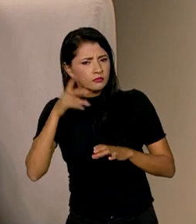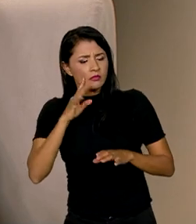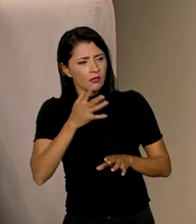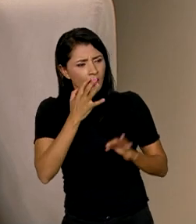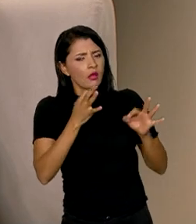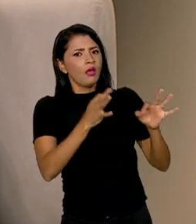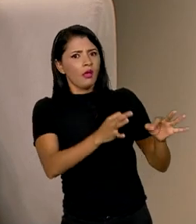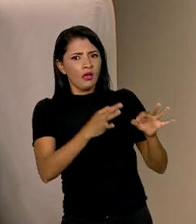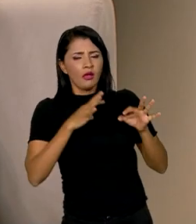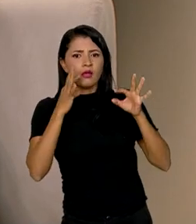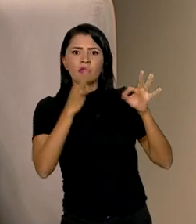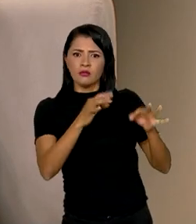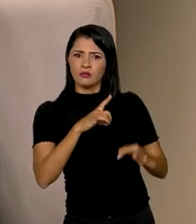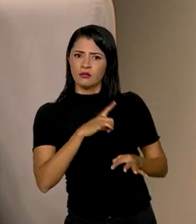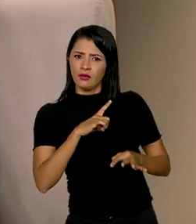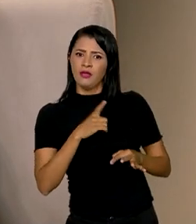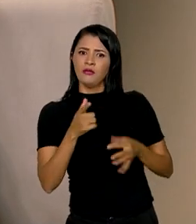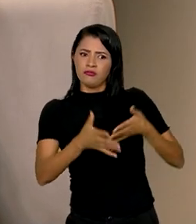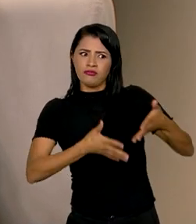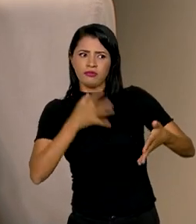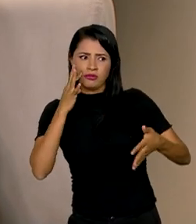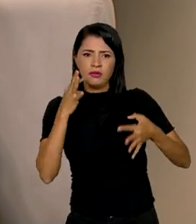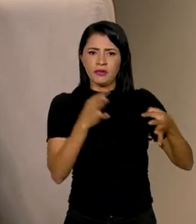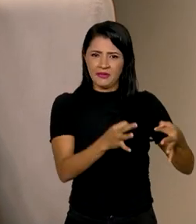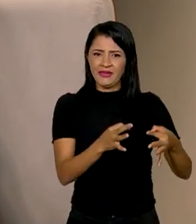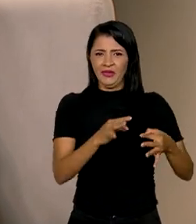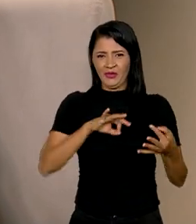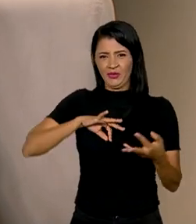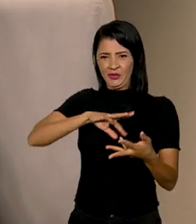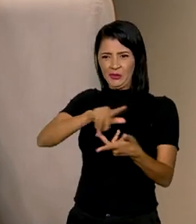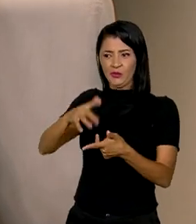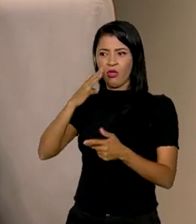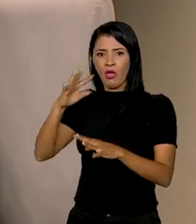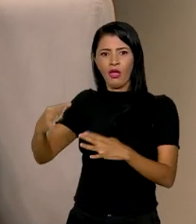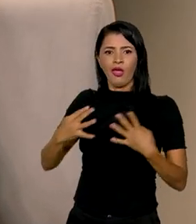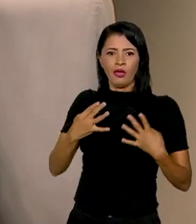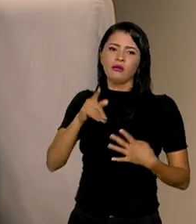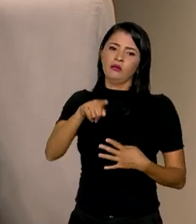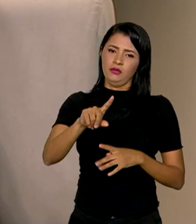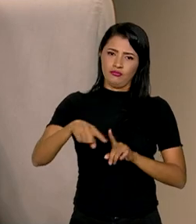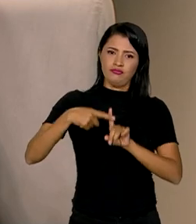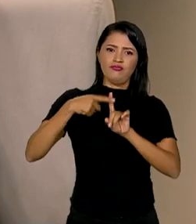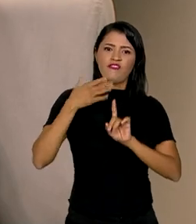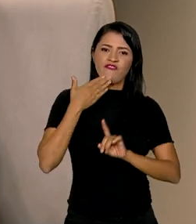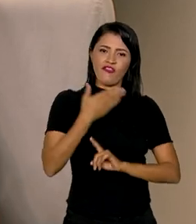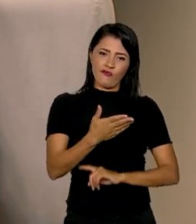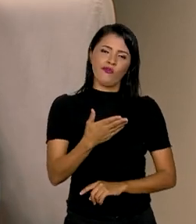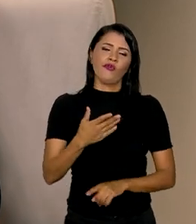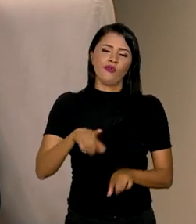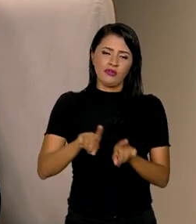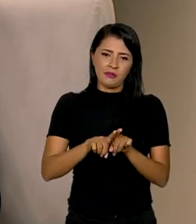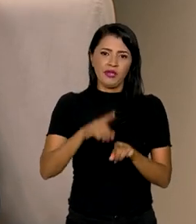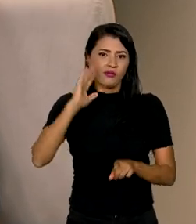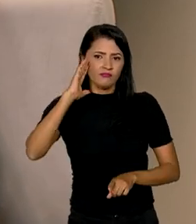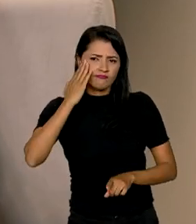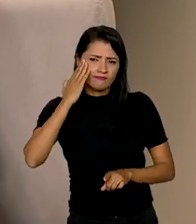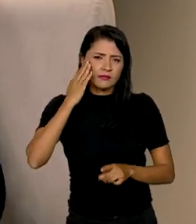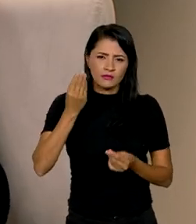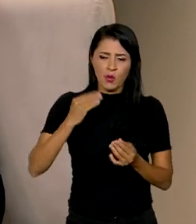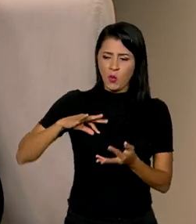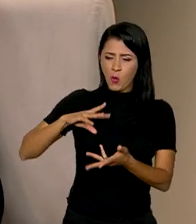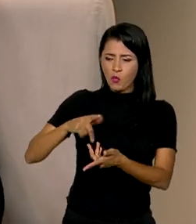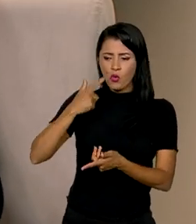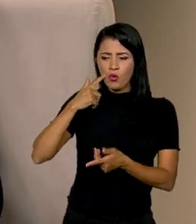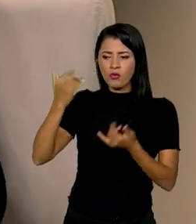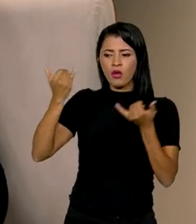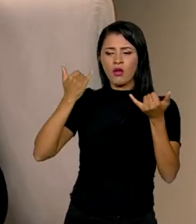bastante atenção pelo resto do mundo. Então, isso favorece também o entendimento mundial